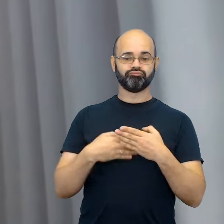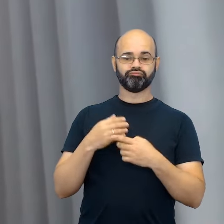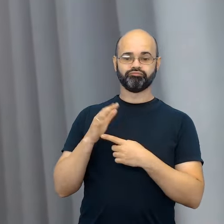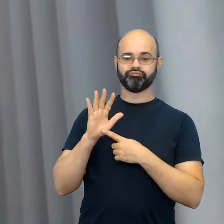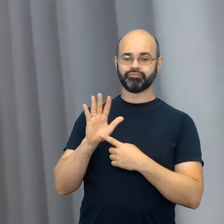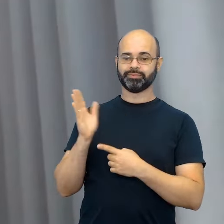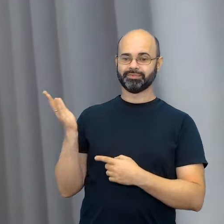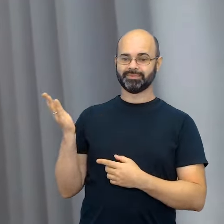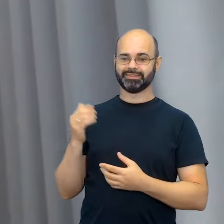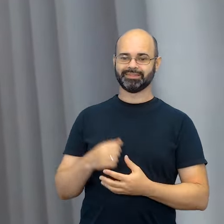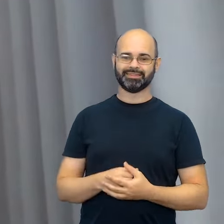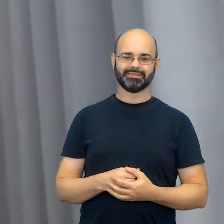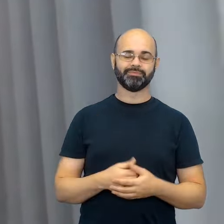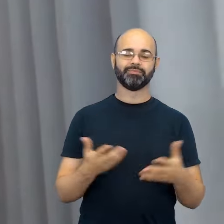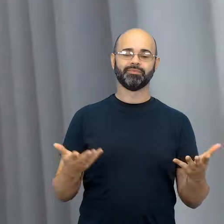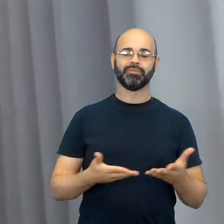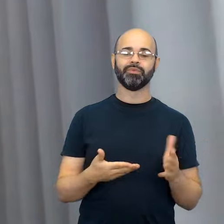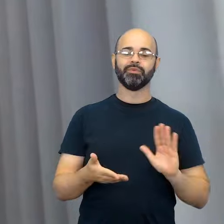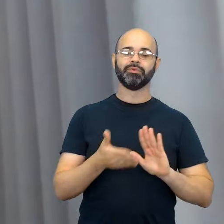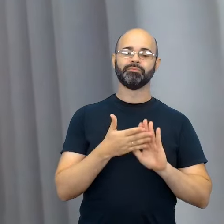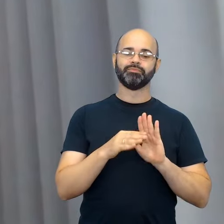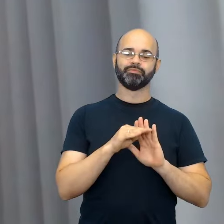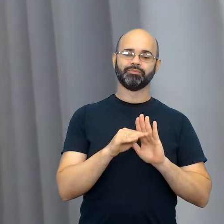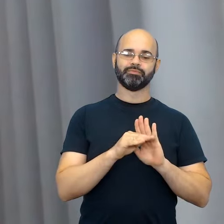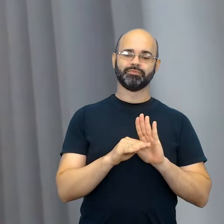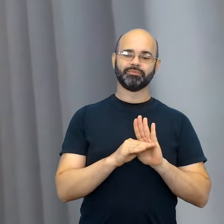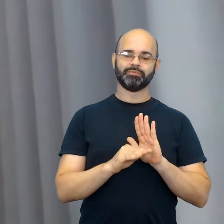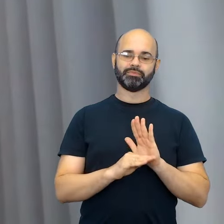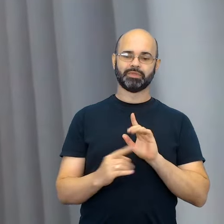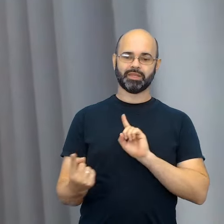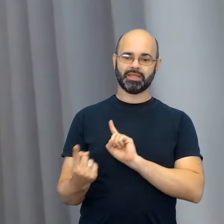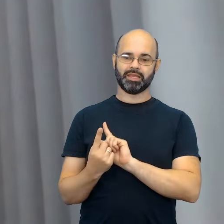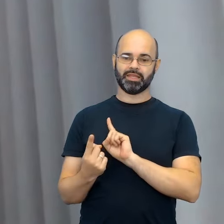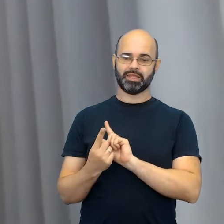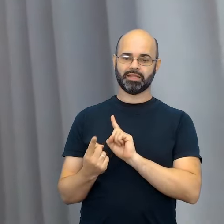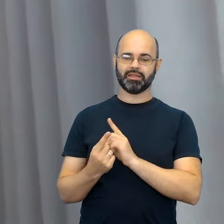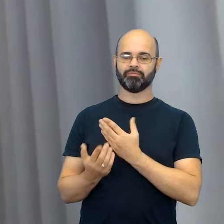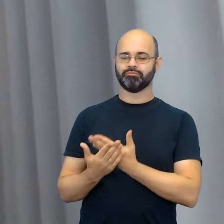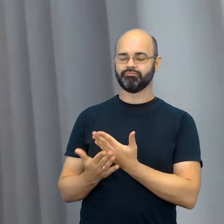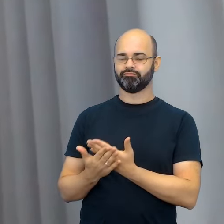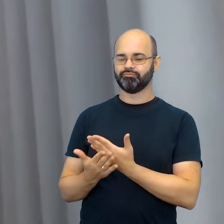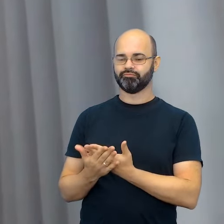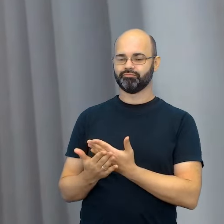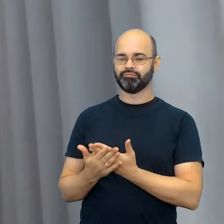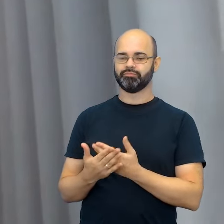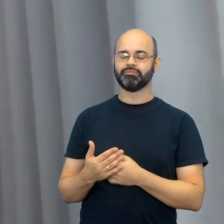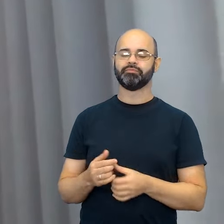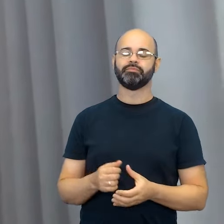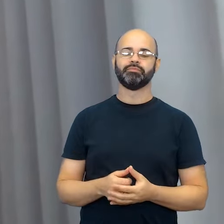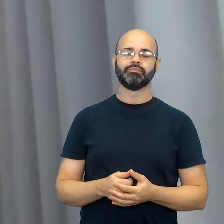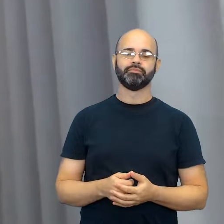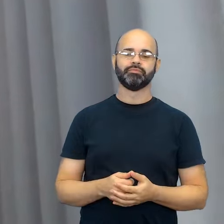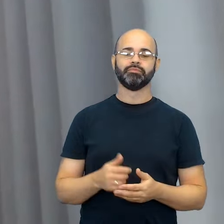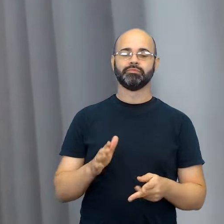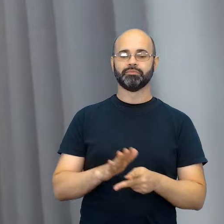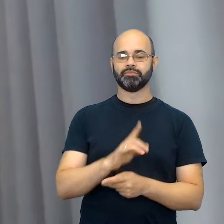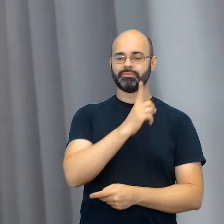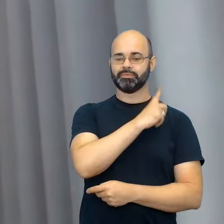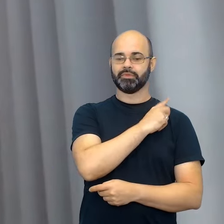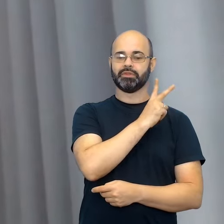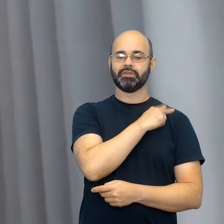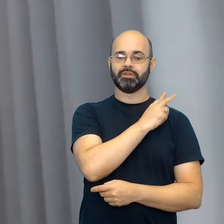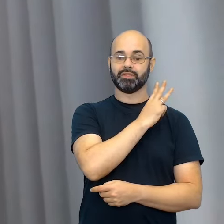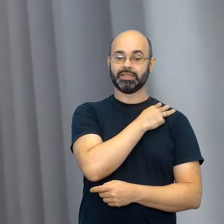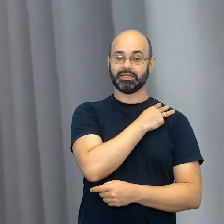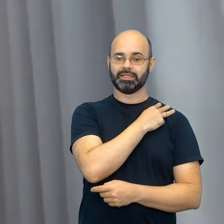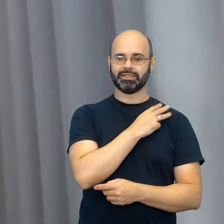estudar a pauta de etapa do primeiro, do segundo e do terceiro ano.